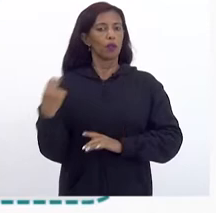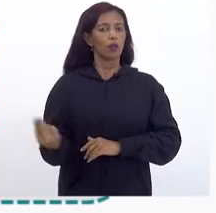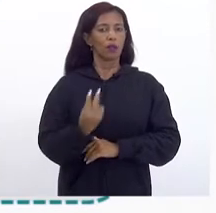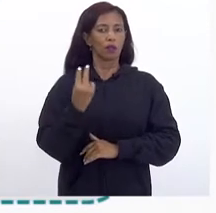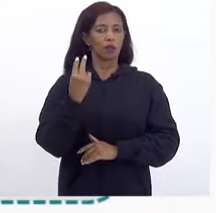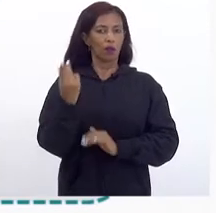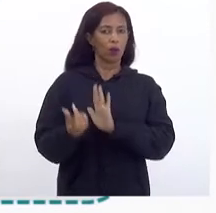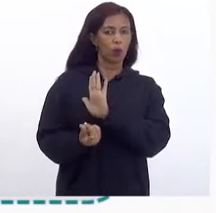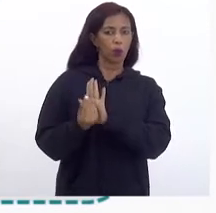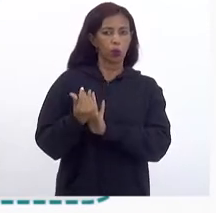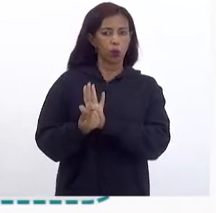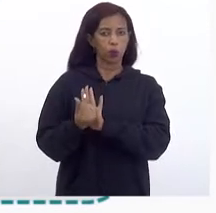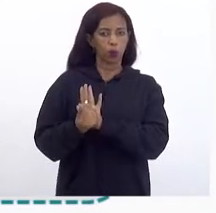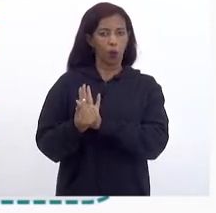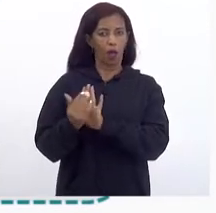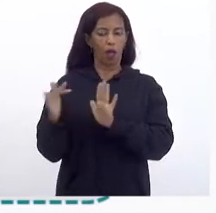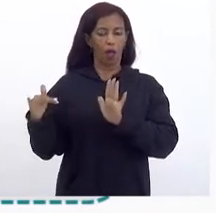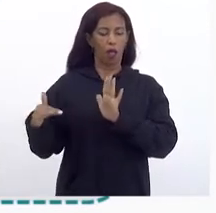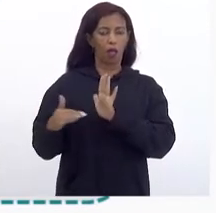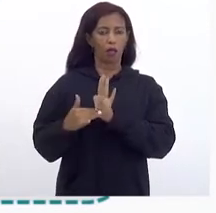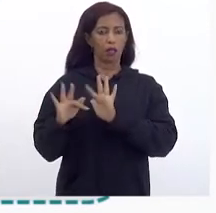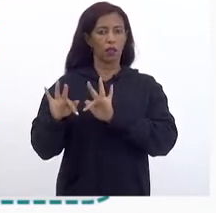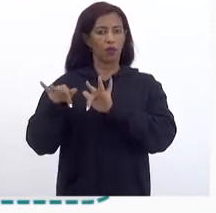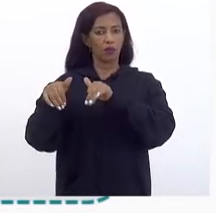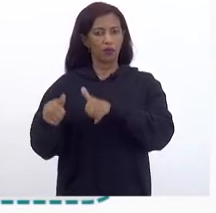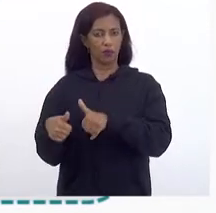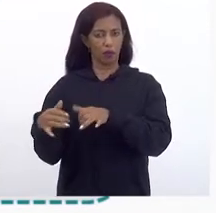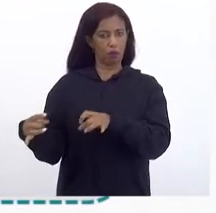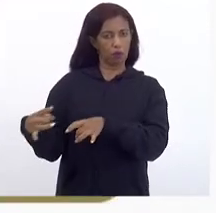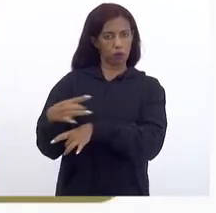orçamentários Até o fim do ciclo da aquisição